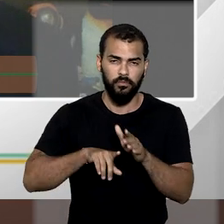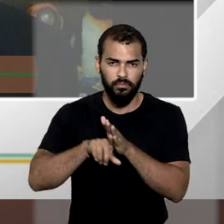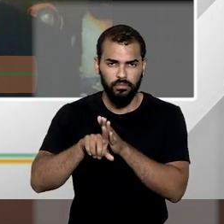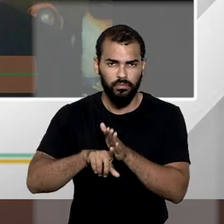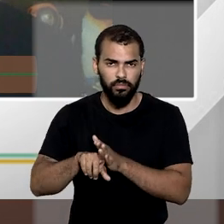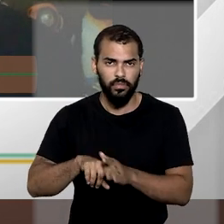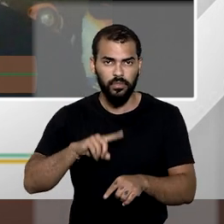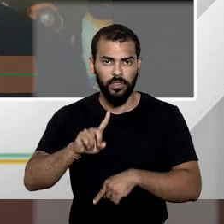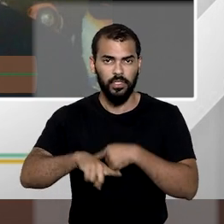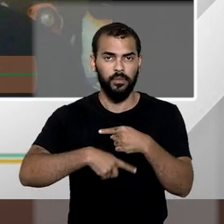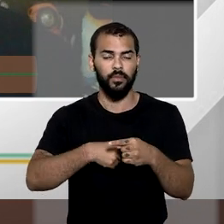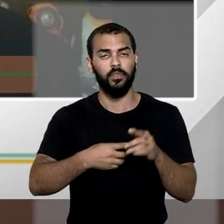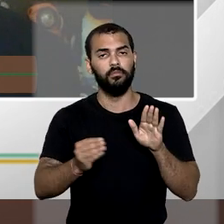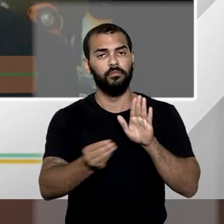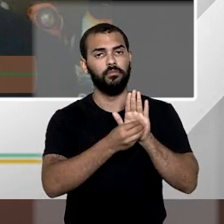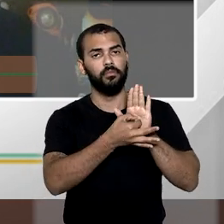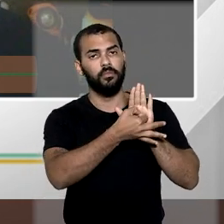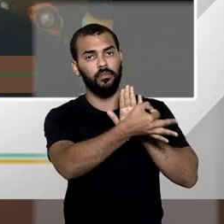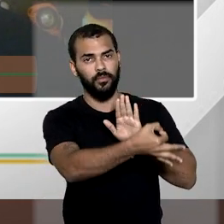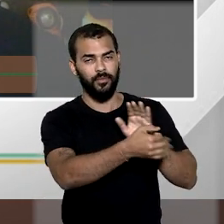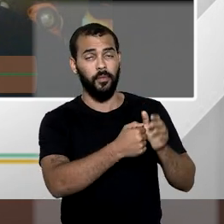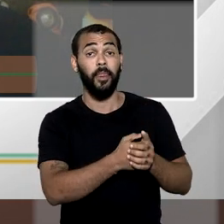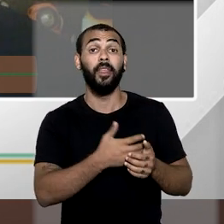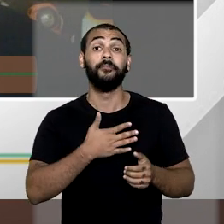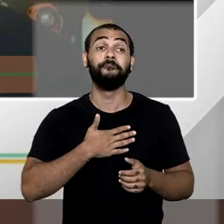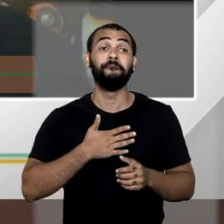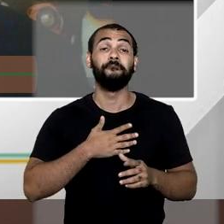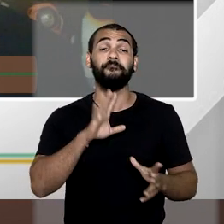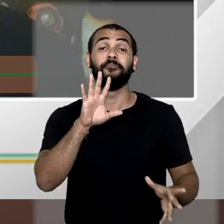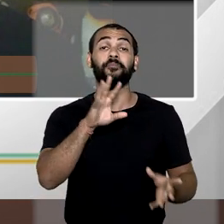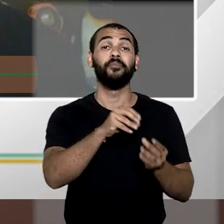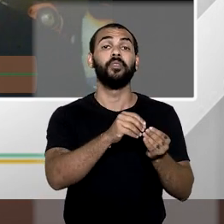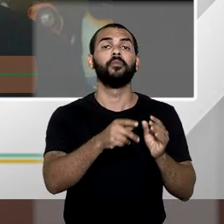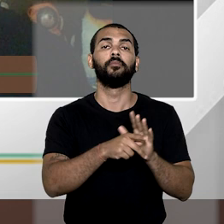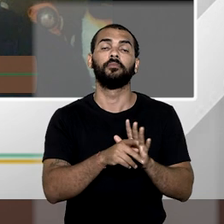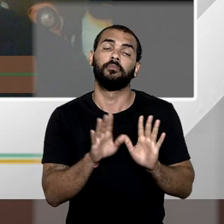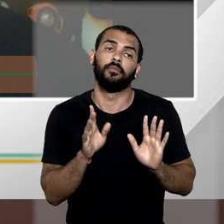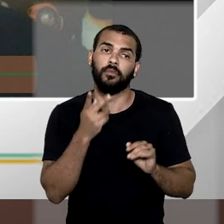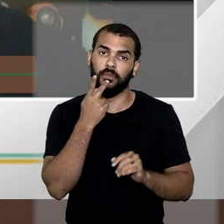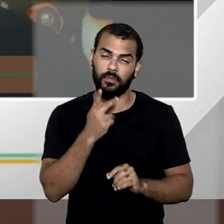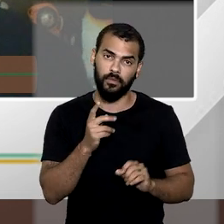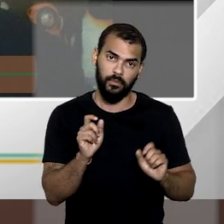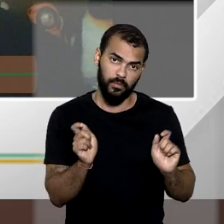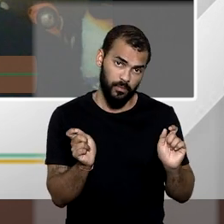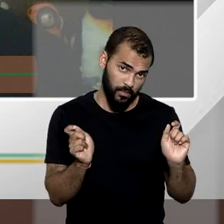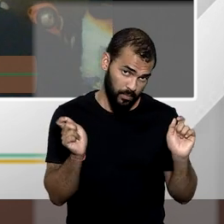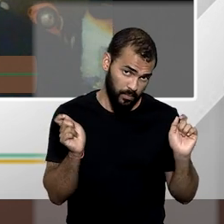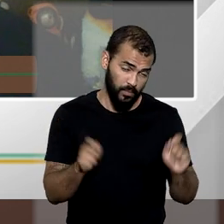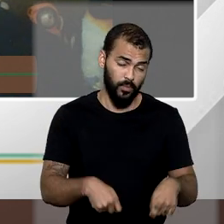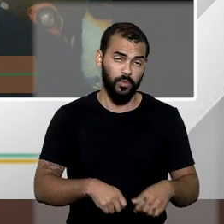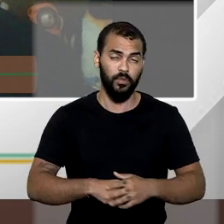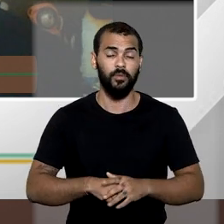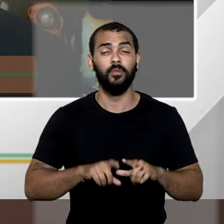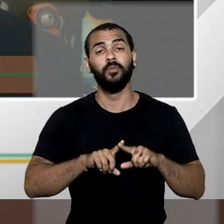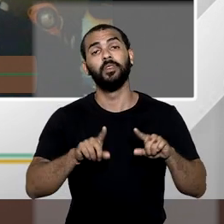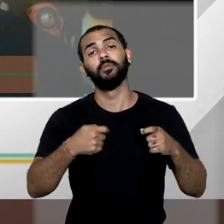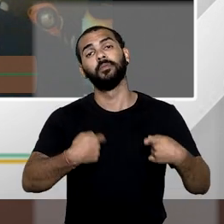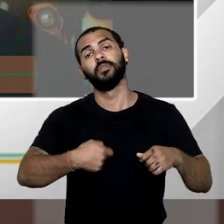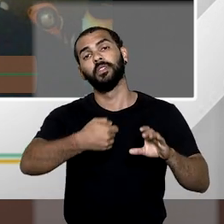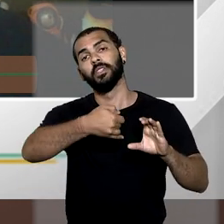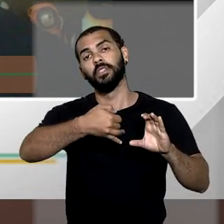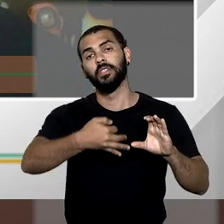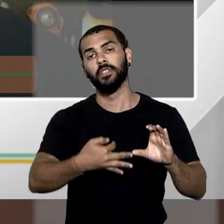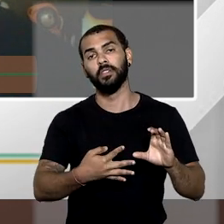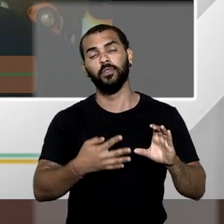apresentasse um parecer. E me lembro que concluí naquela oportunidade pela possibilidade, desde que caracterizado um